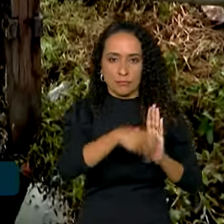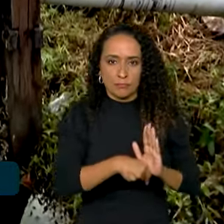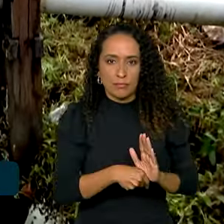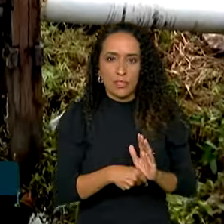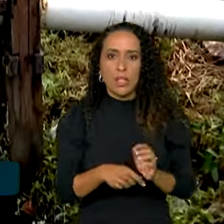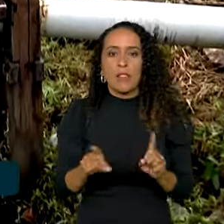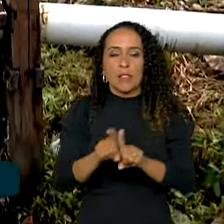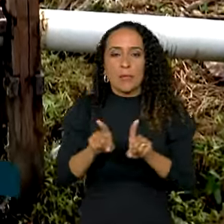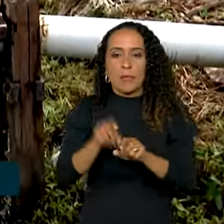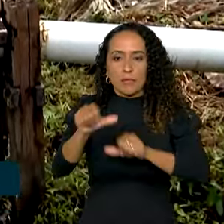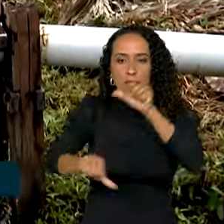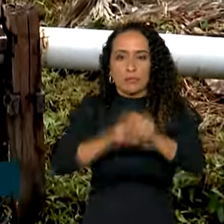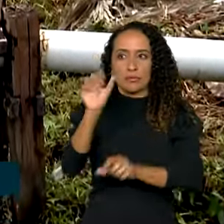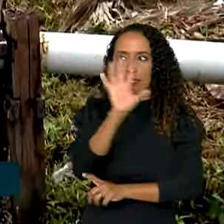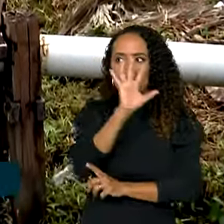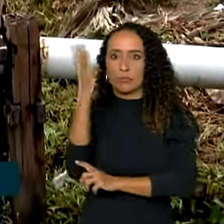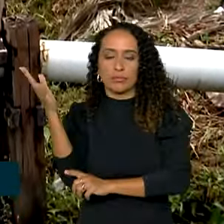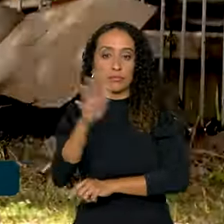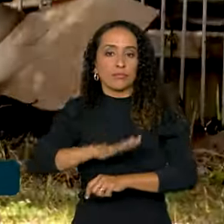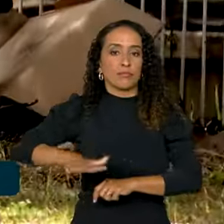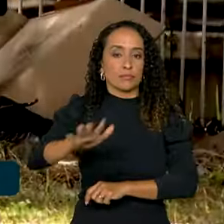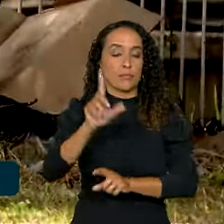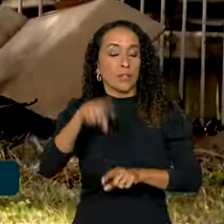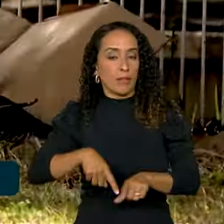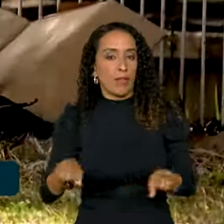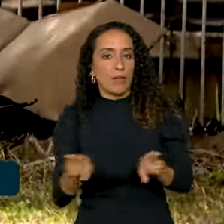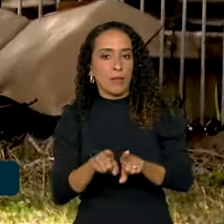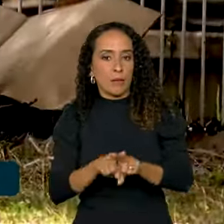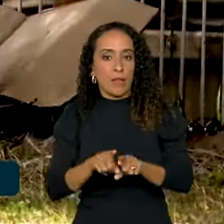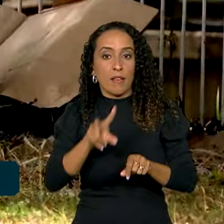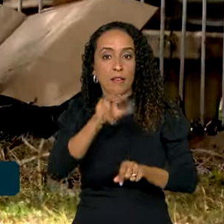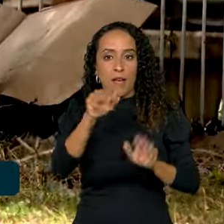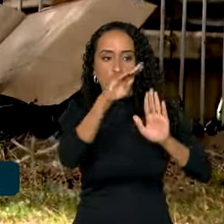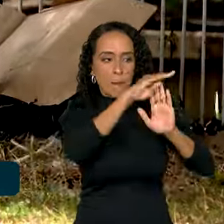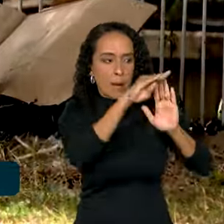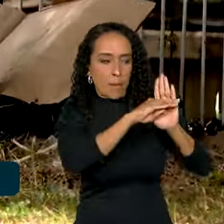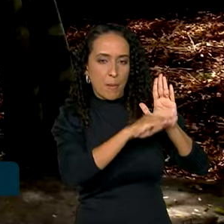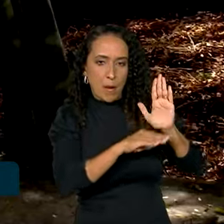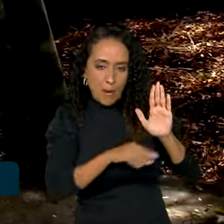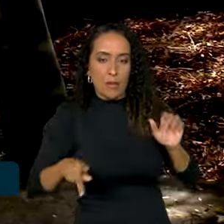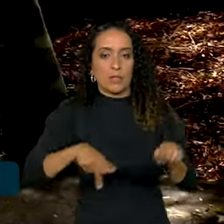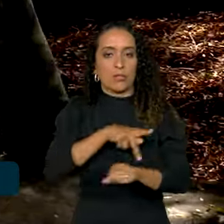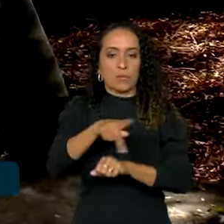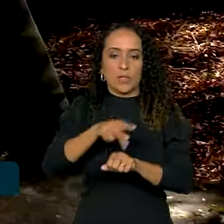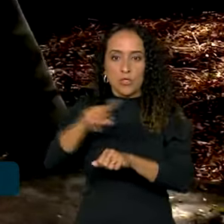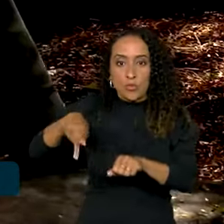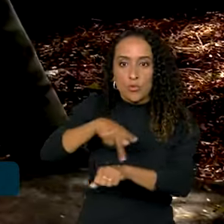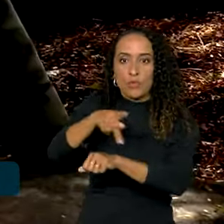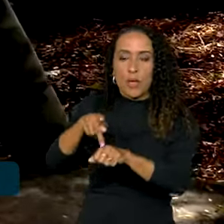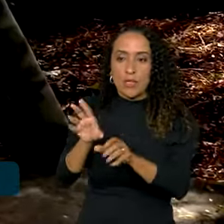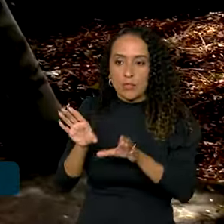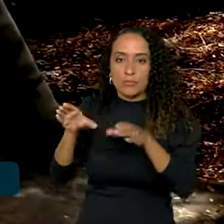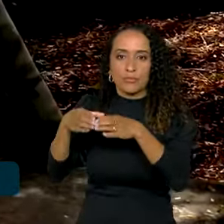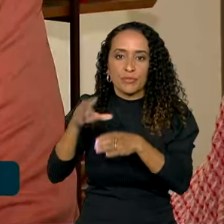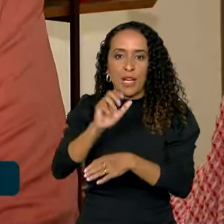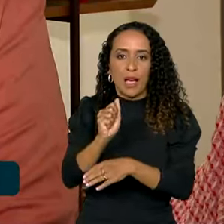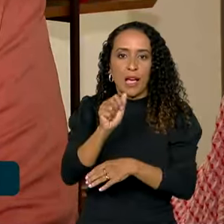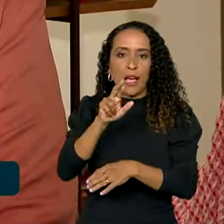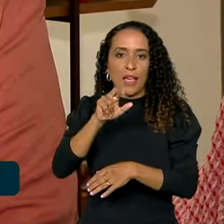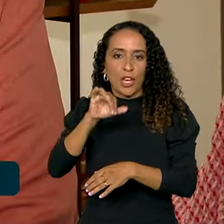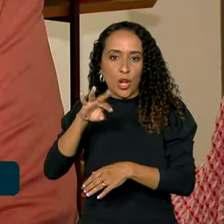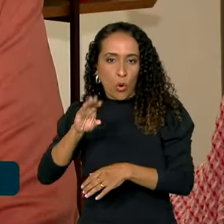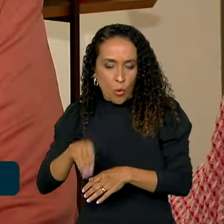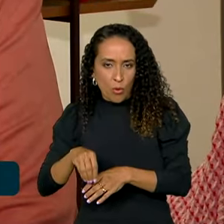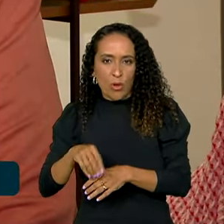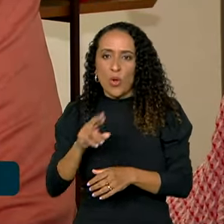mudanças climáticas na região, são questões que também vão pautar as conversas dos presidentes dos países membros da CARICOM. Não é